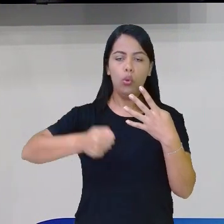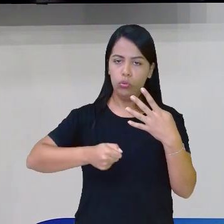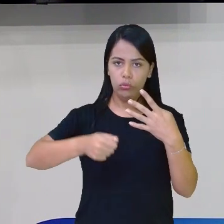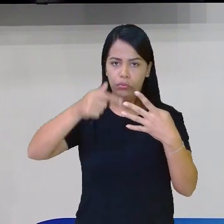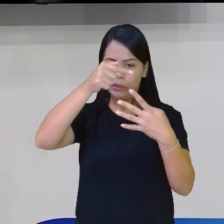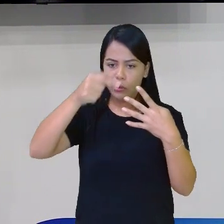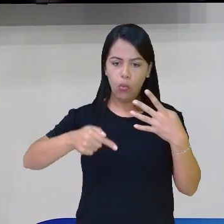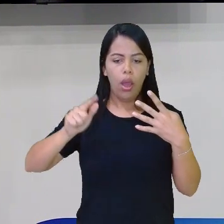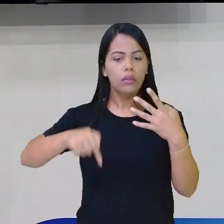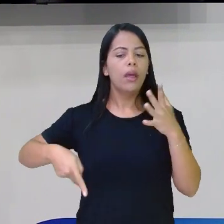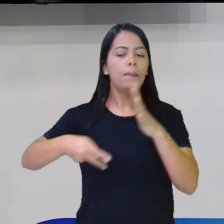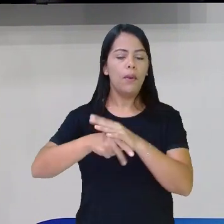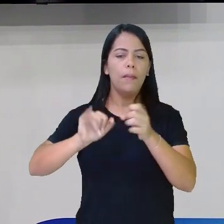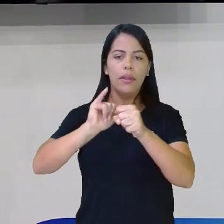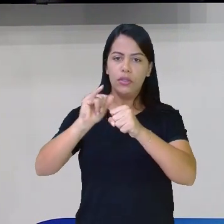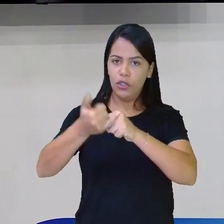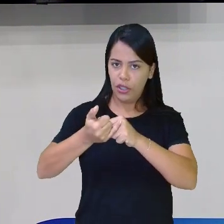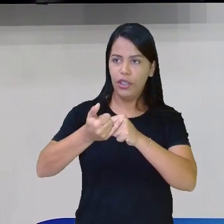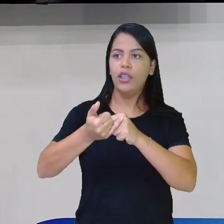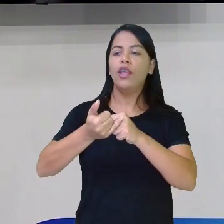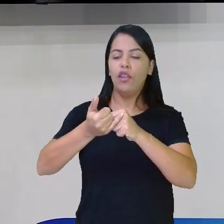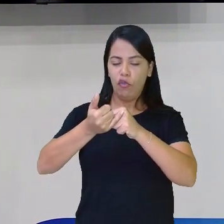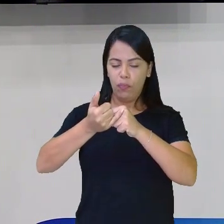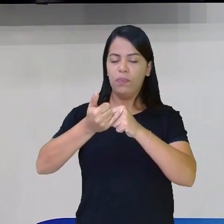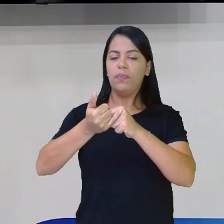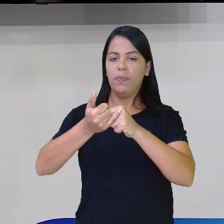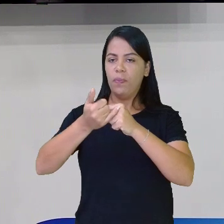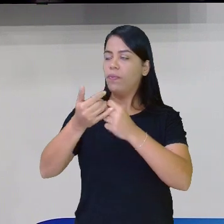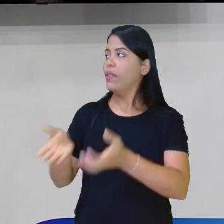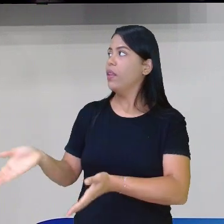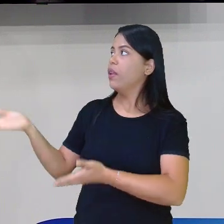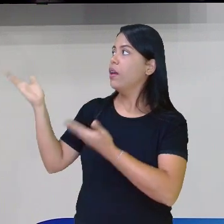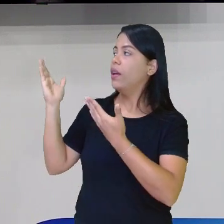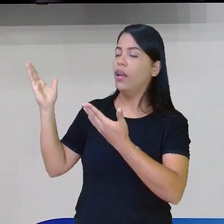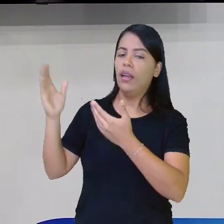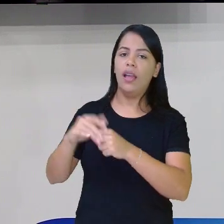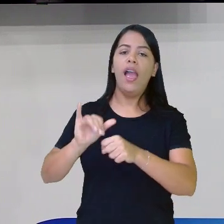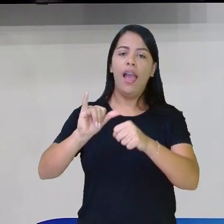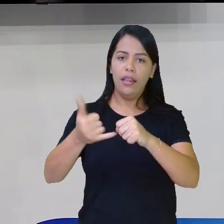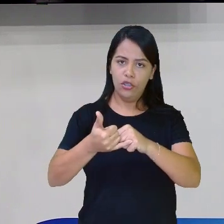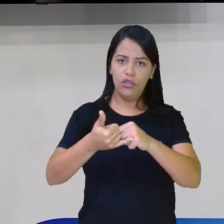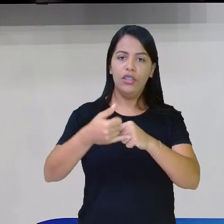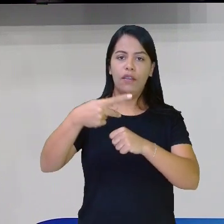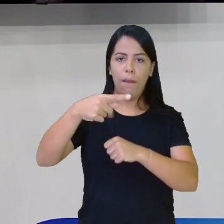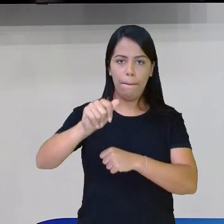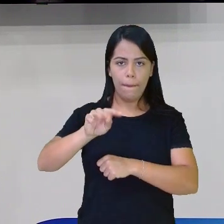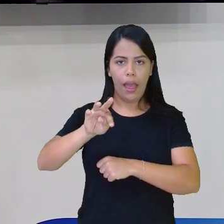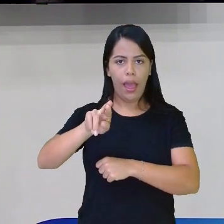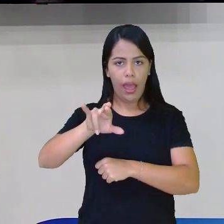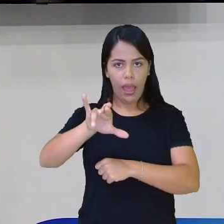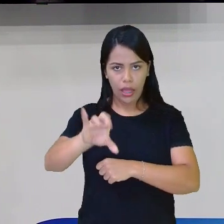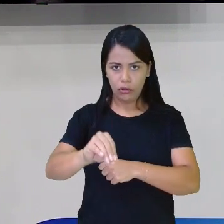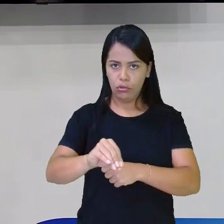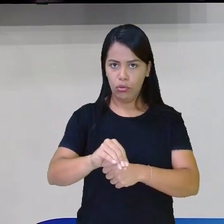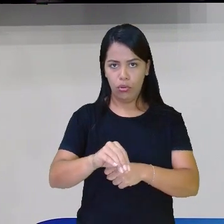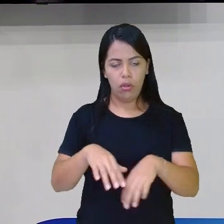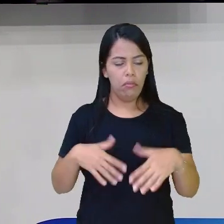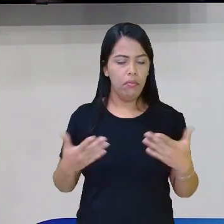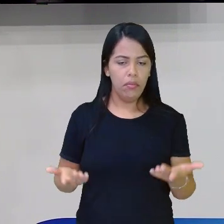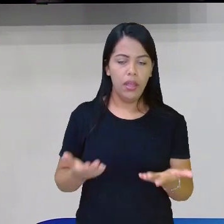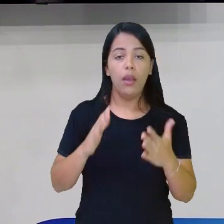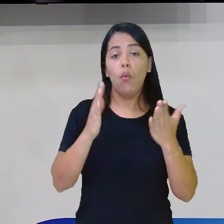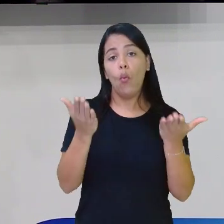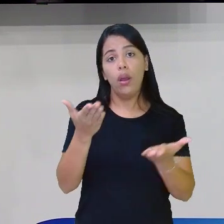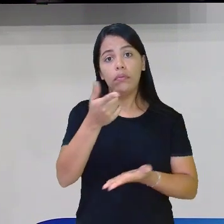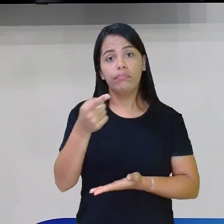frase, essas palavras ou outras, não é? Dependendo da localidade, não é? Você já sabe que